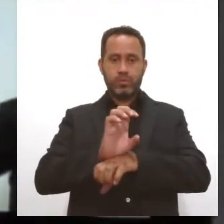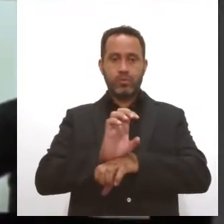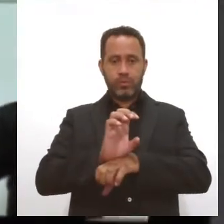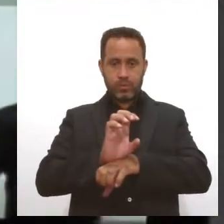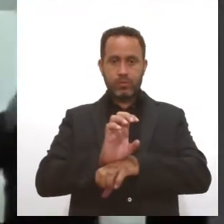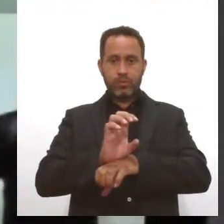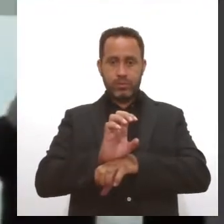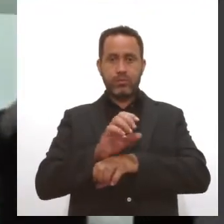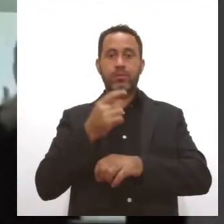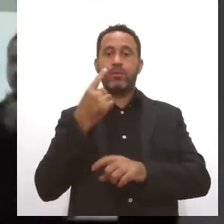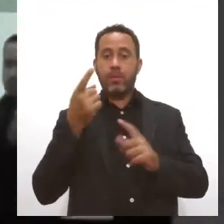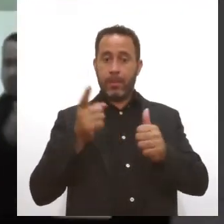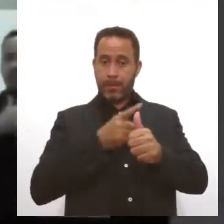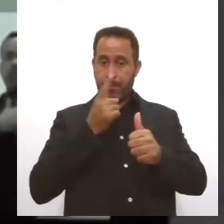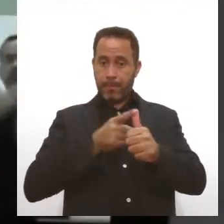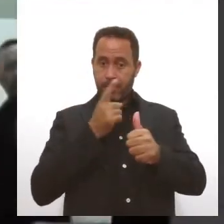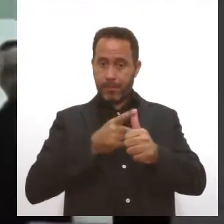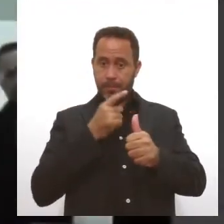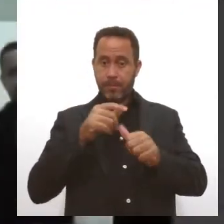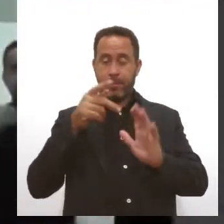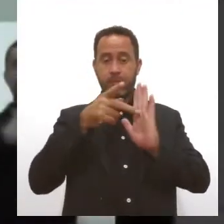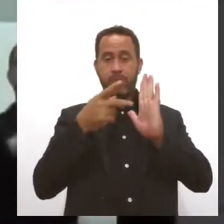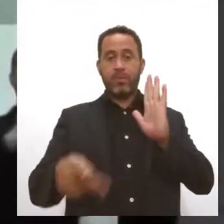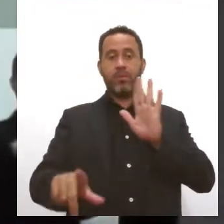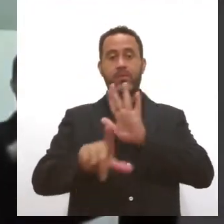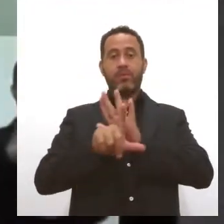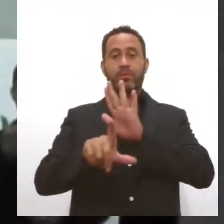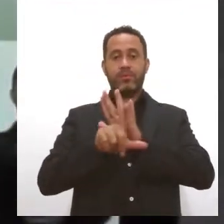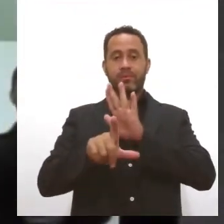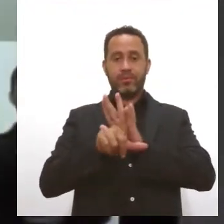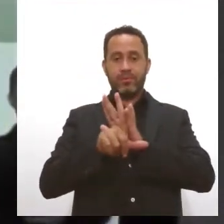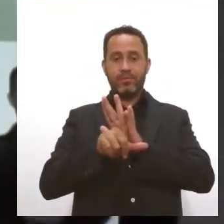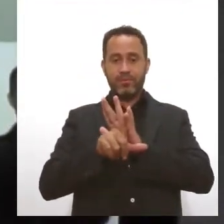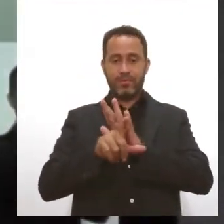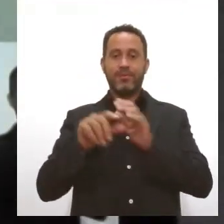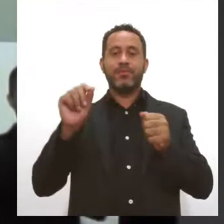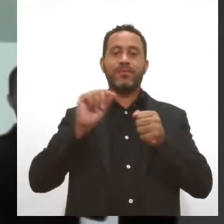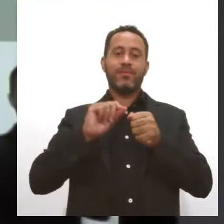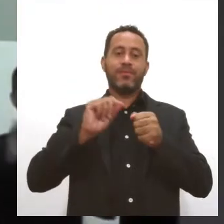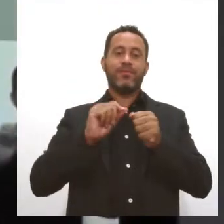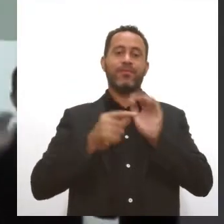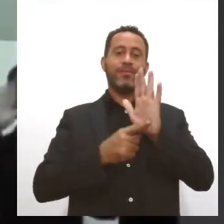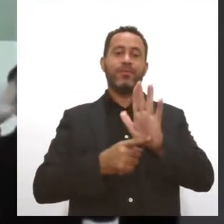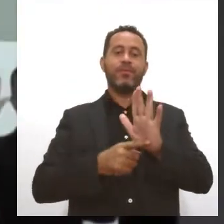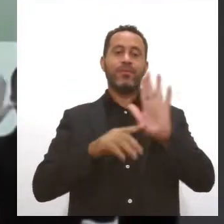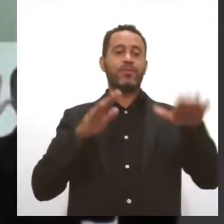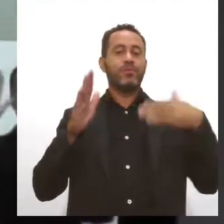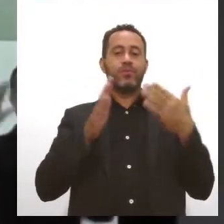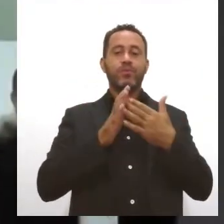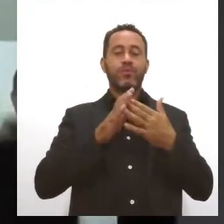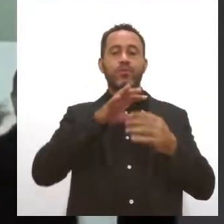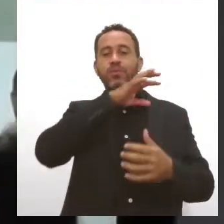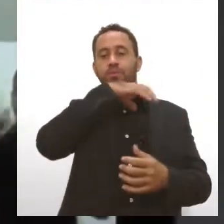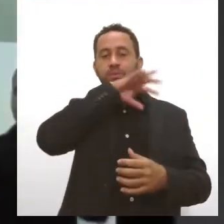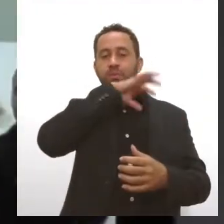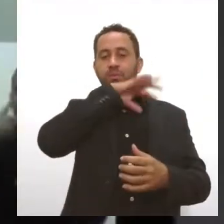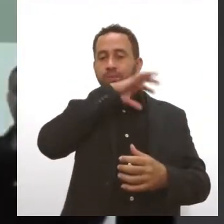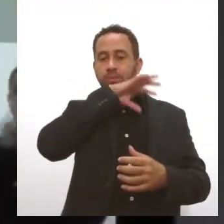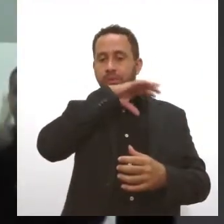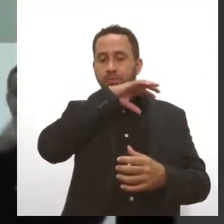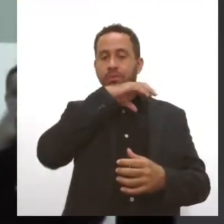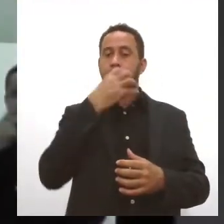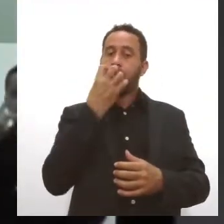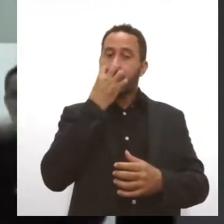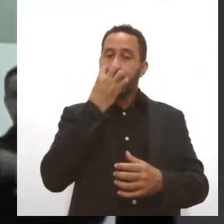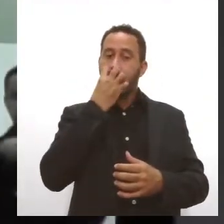Em uma, ele solicita um projeto de lei que determine a identificação eletrônica de todos os animais das espécies canina,